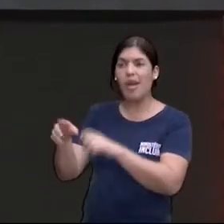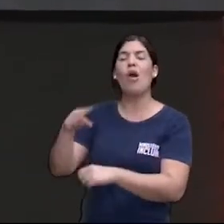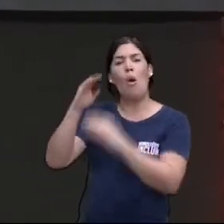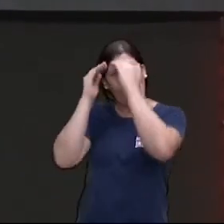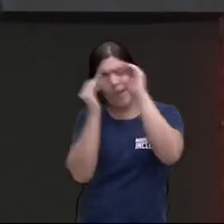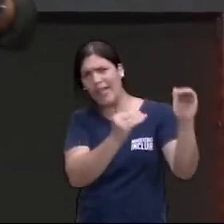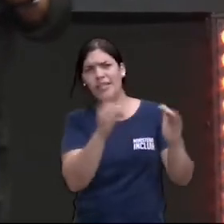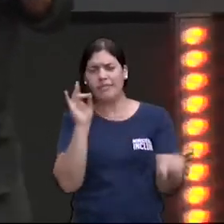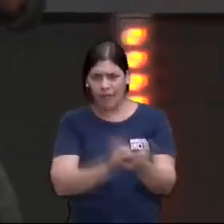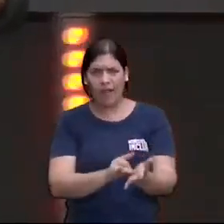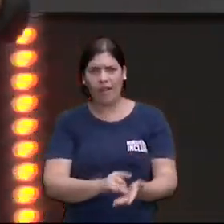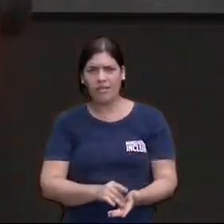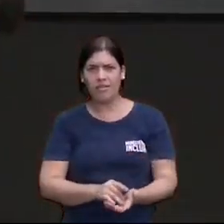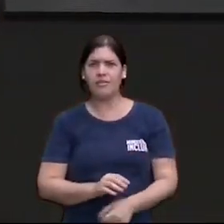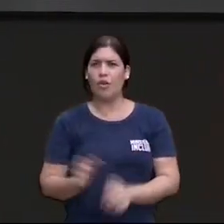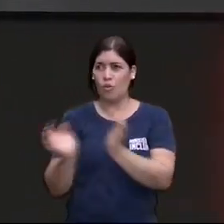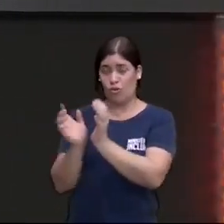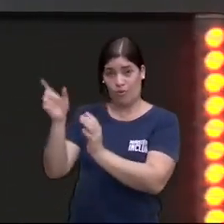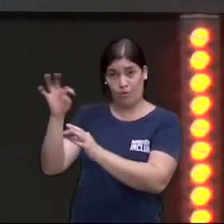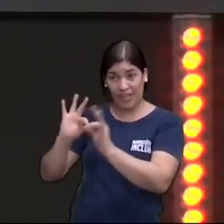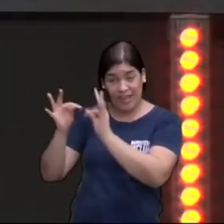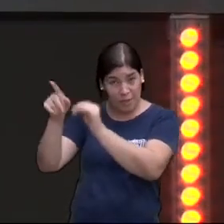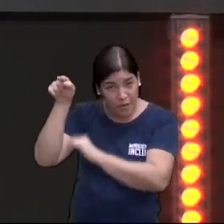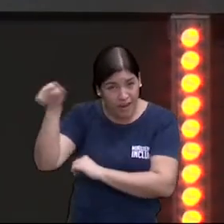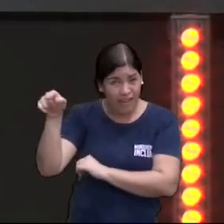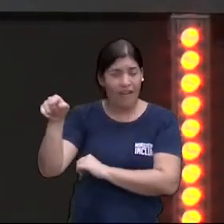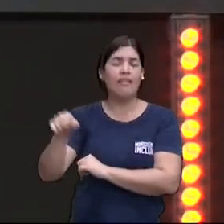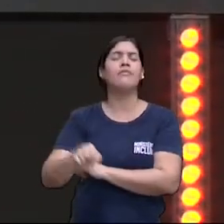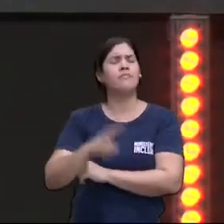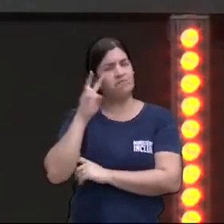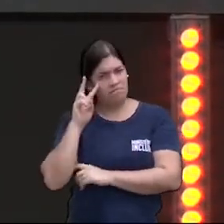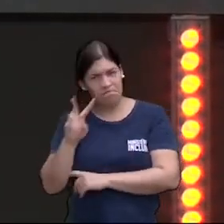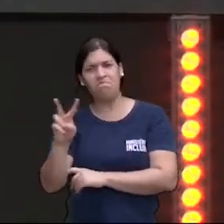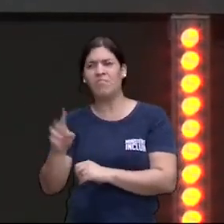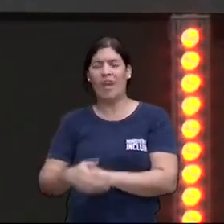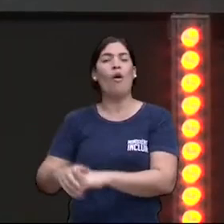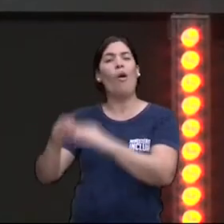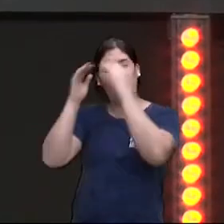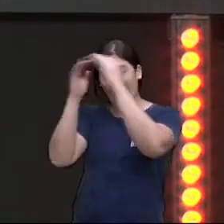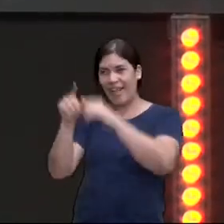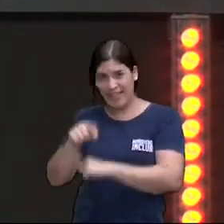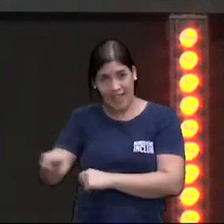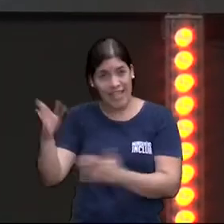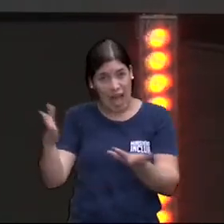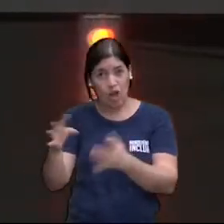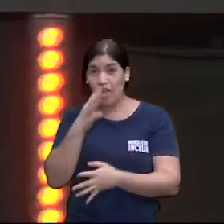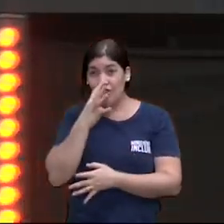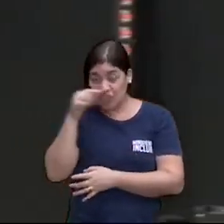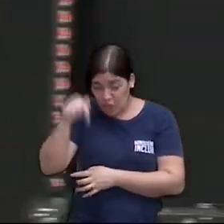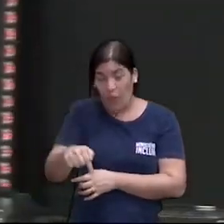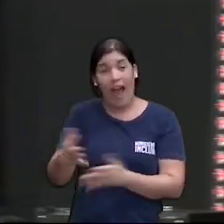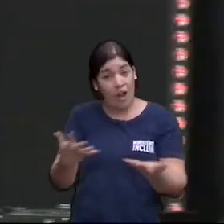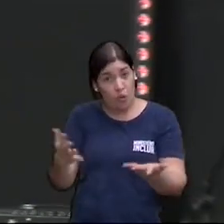eles estão me ouvindo agora o evangelho transformando a vida deles estão lá me ouvindo agora estão lá sentados